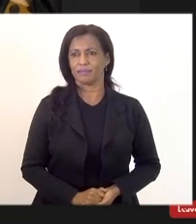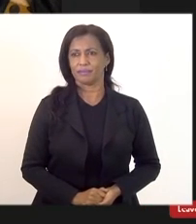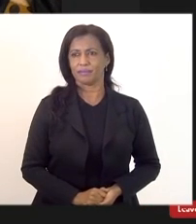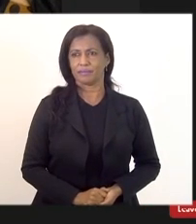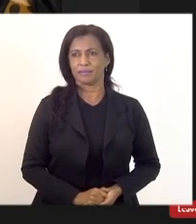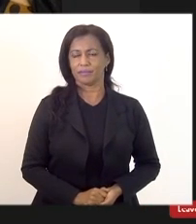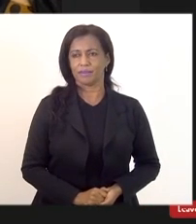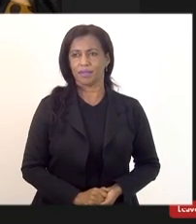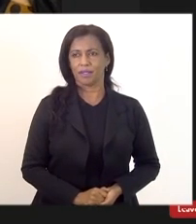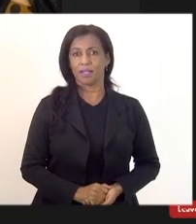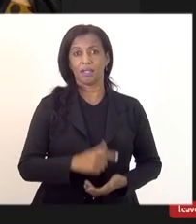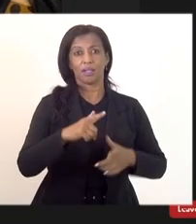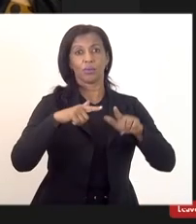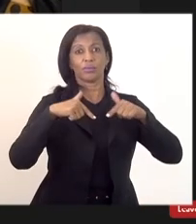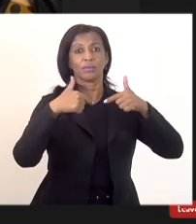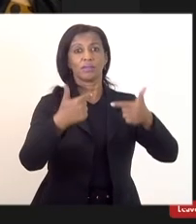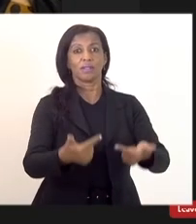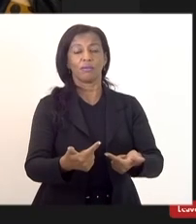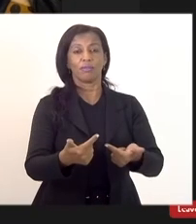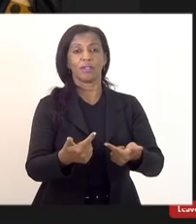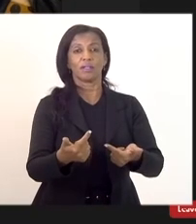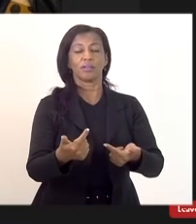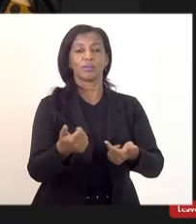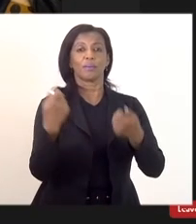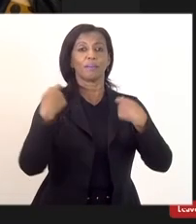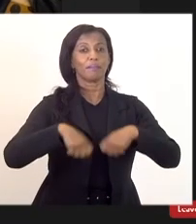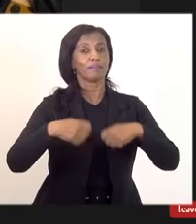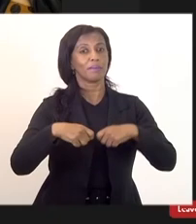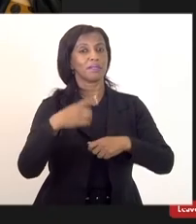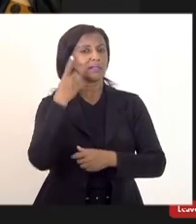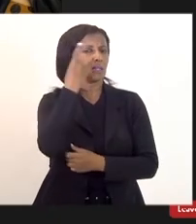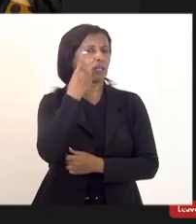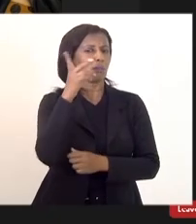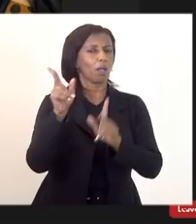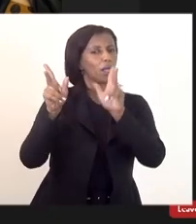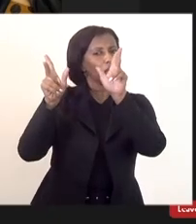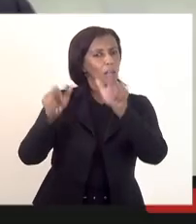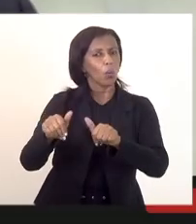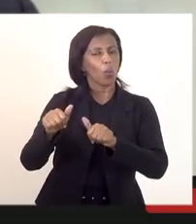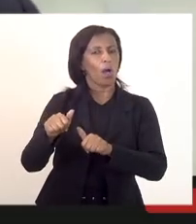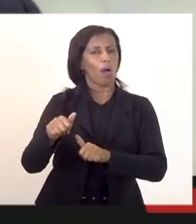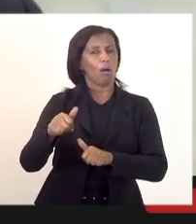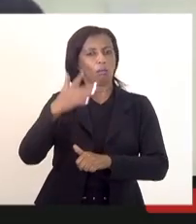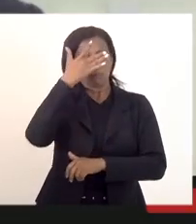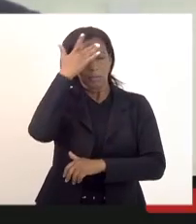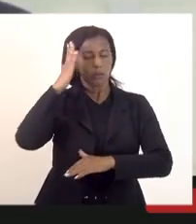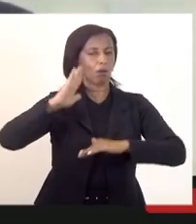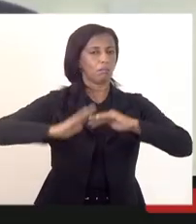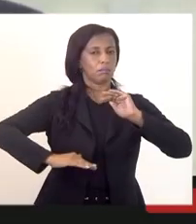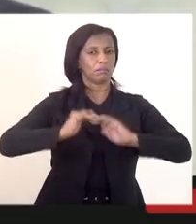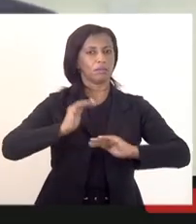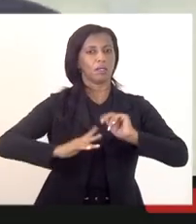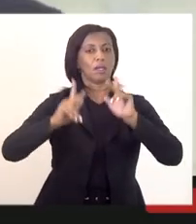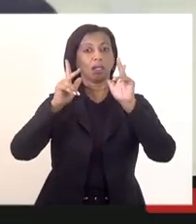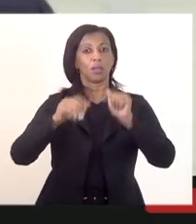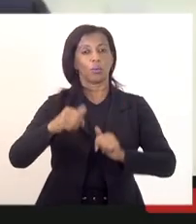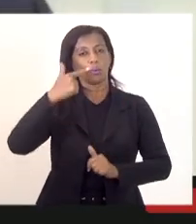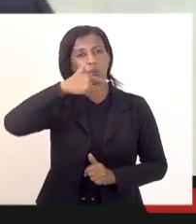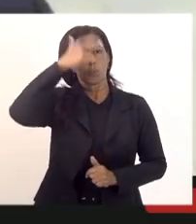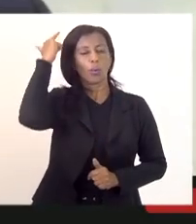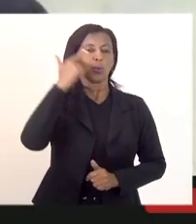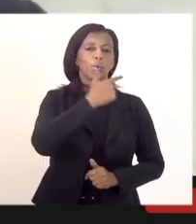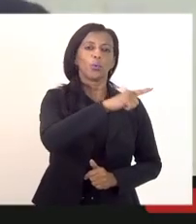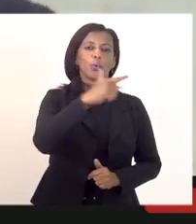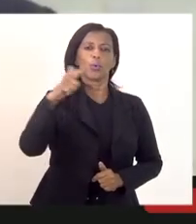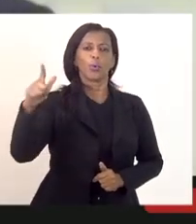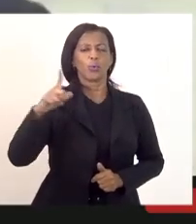um desses avanços seria possível sem atuação de deputados como vossa excelência como deputado Marta Rocha como deputado Luiz Paulo e outros deputados